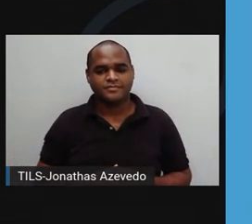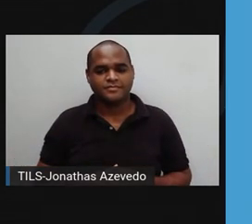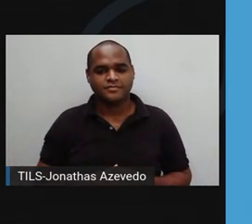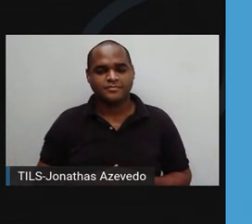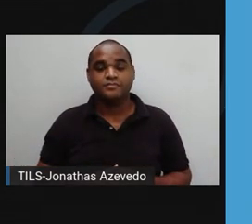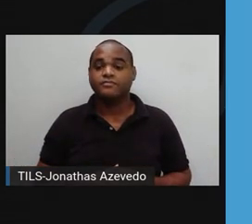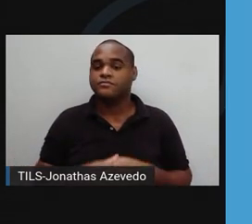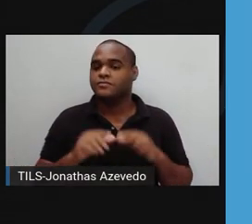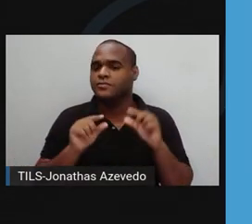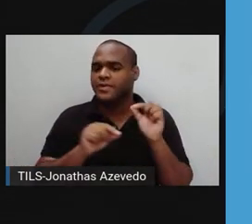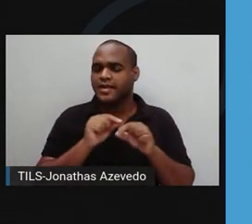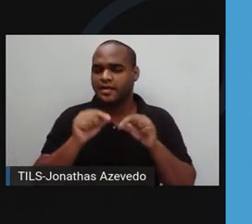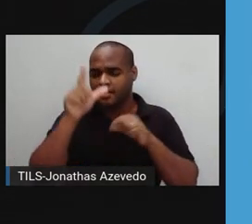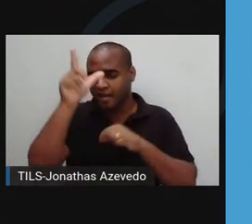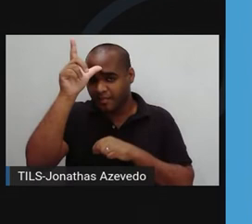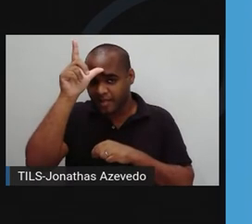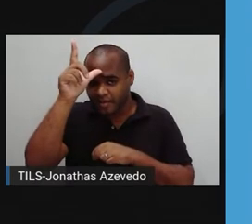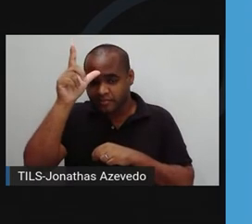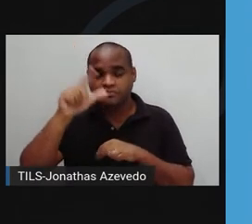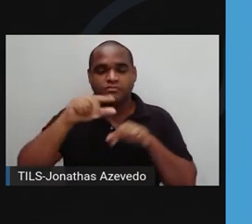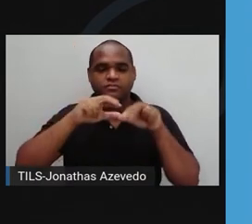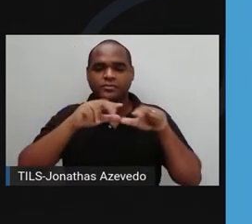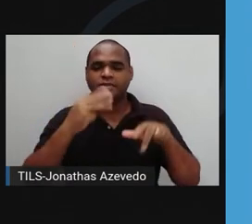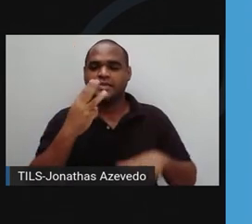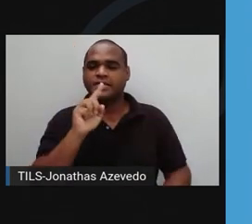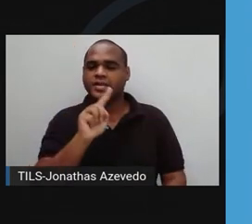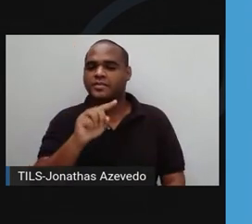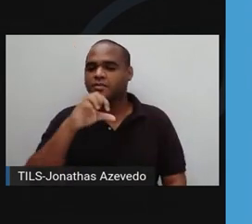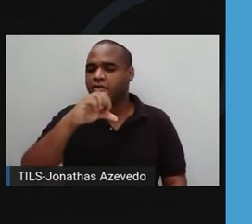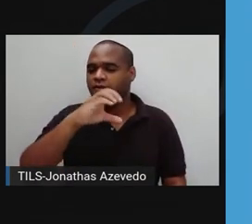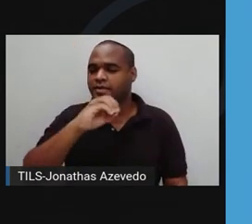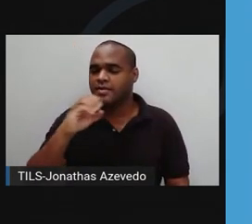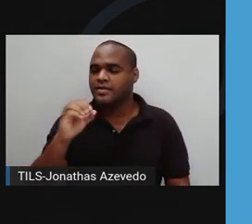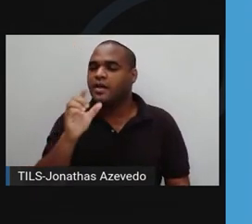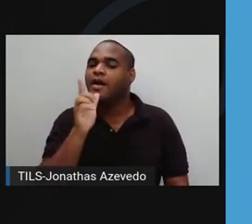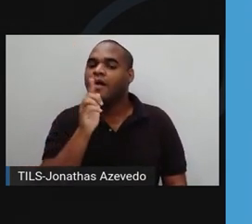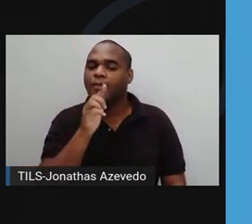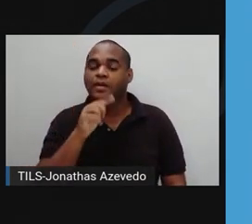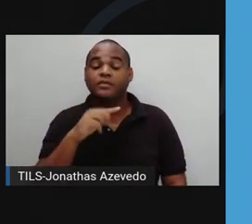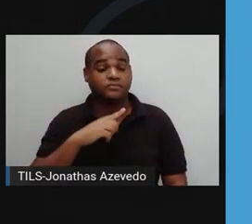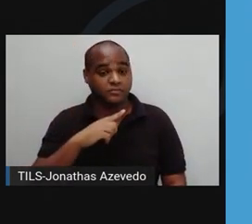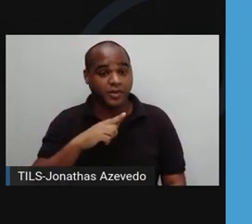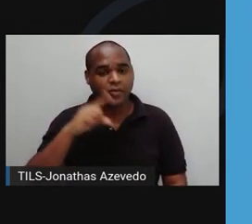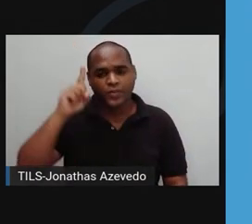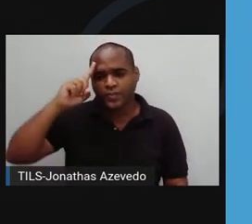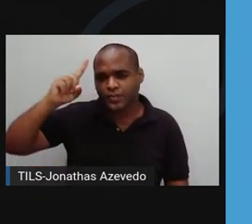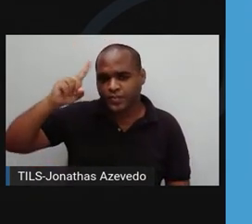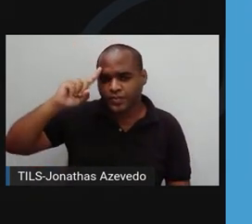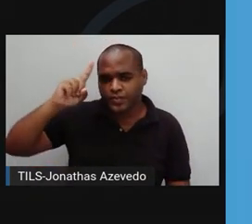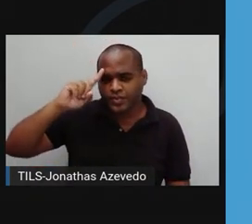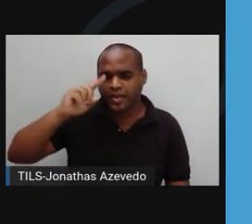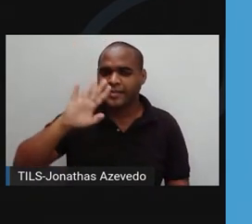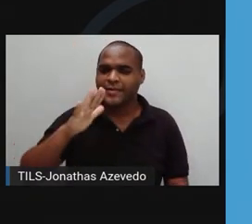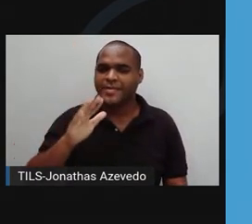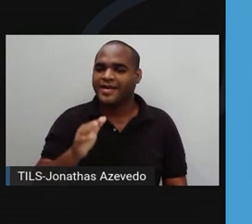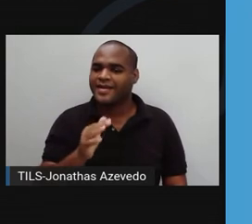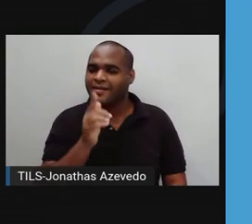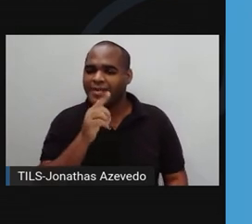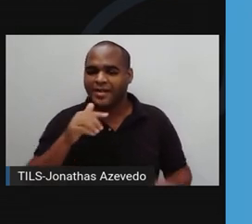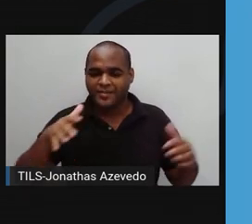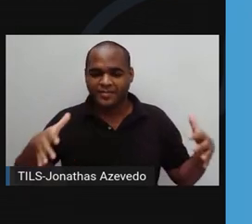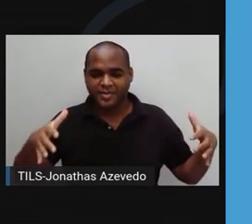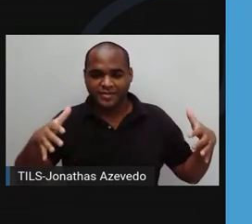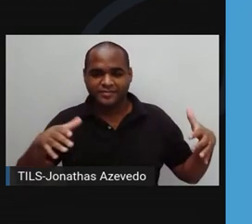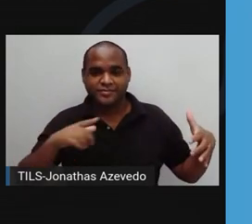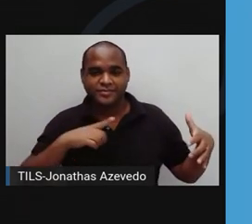Quem vive na Alemanha consome, em média, 3.900 litros de água por dia. O equivalente a uma banheira cheia apenas para